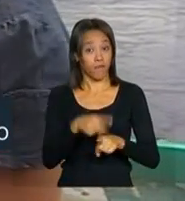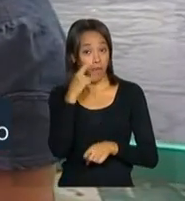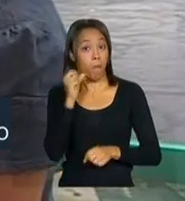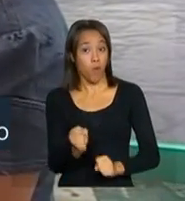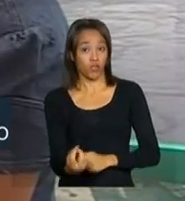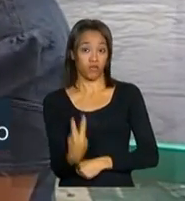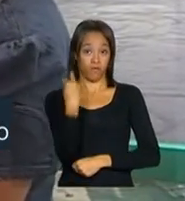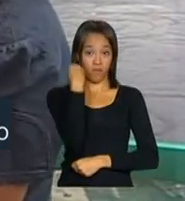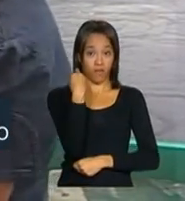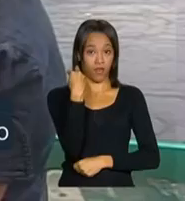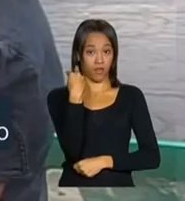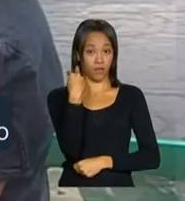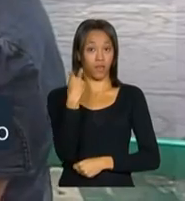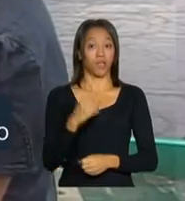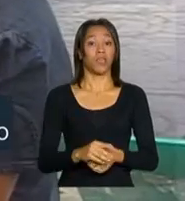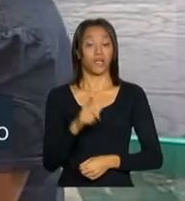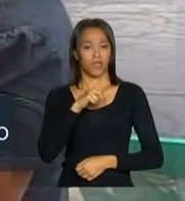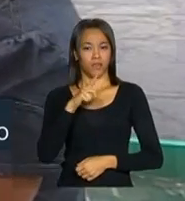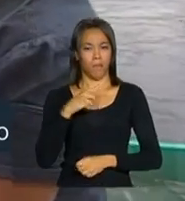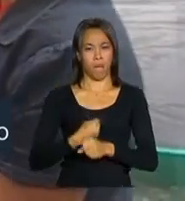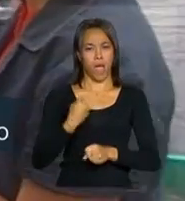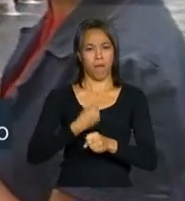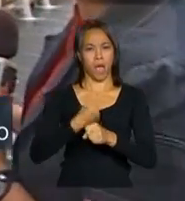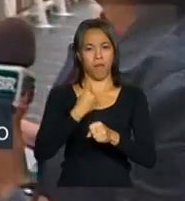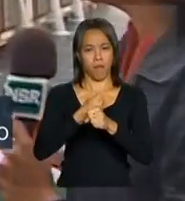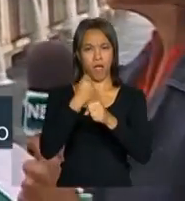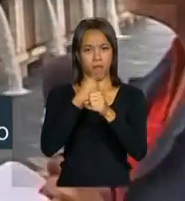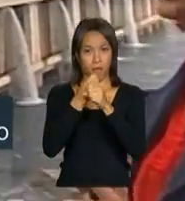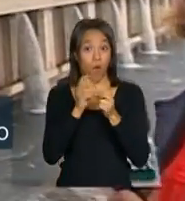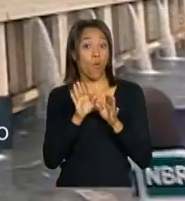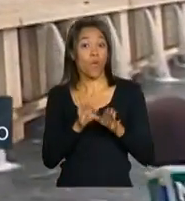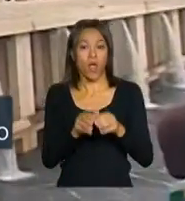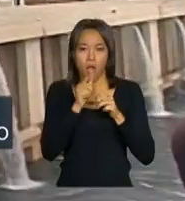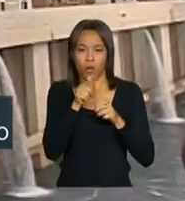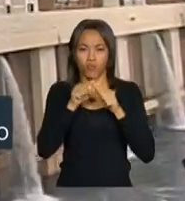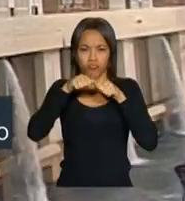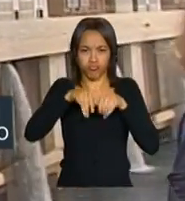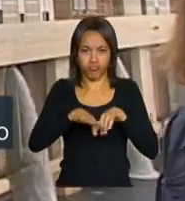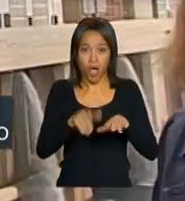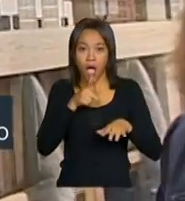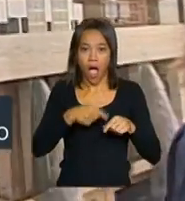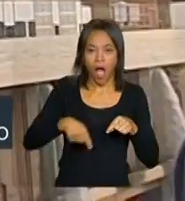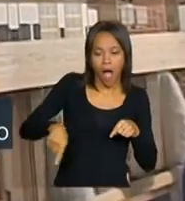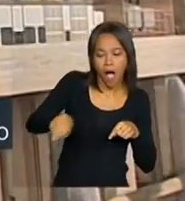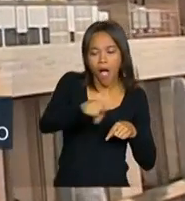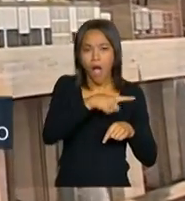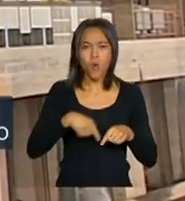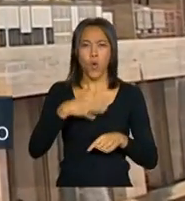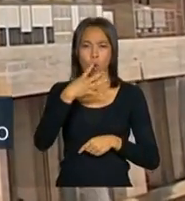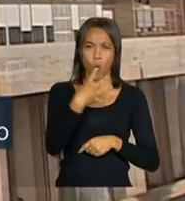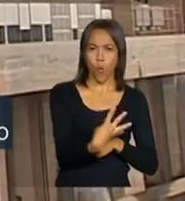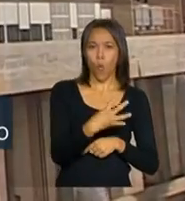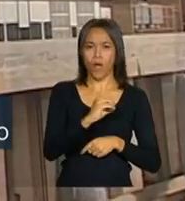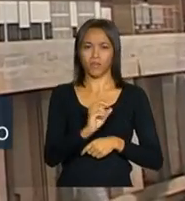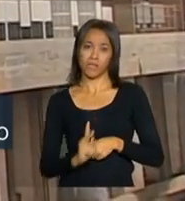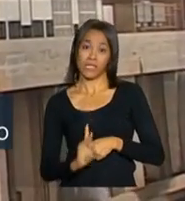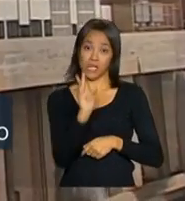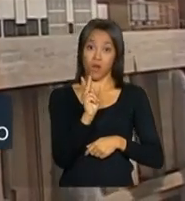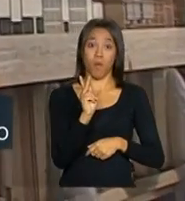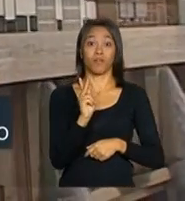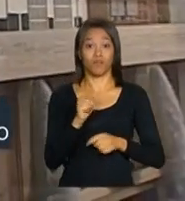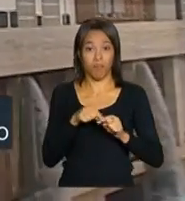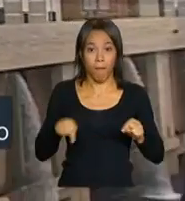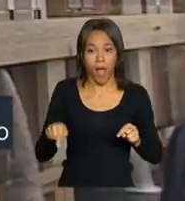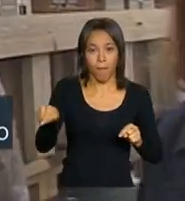atrás dessa estrutura de concreto, existe um lago represado com uma área de 400 quilômetros